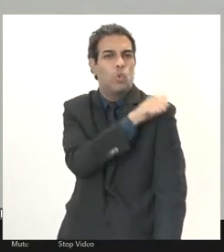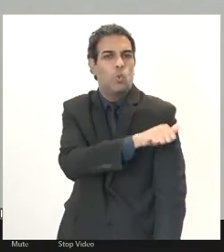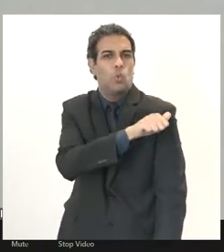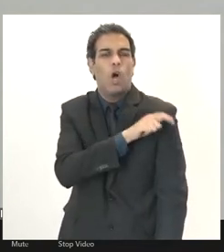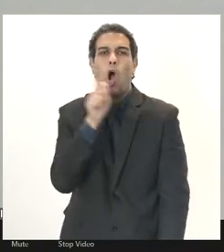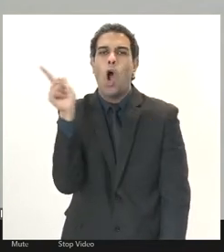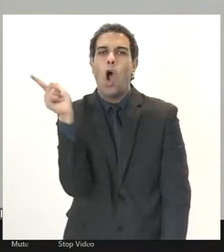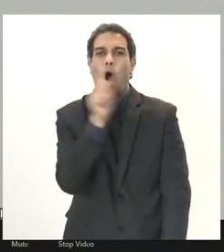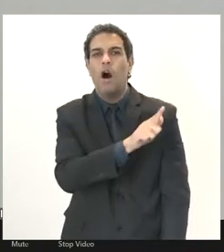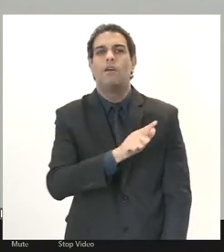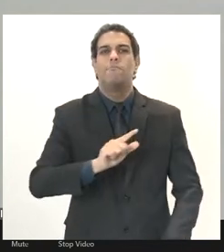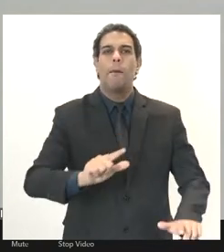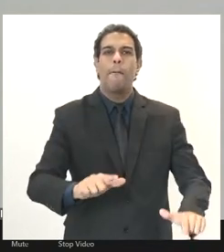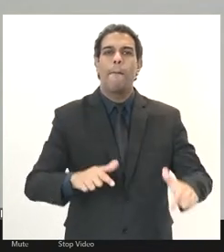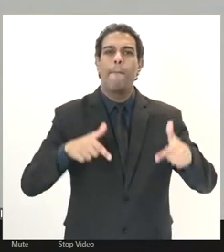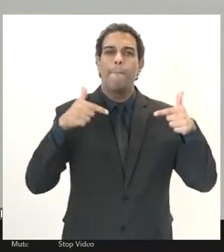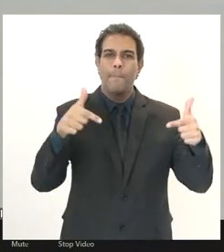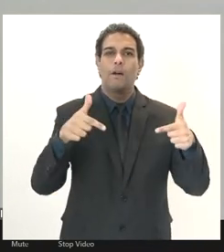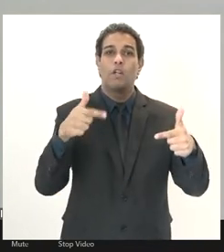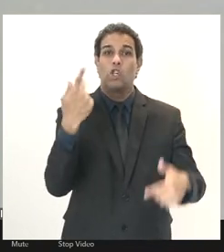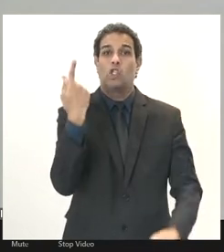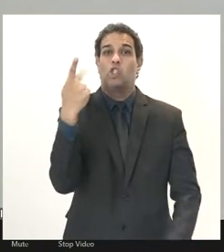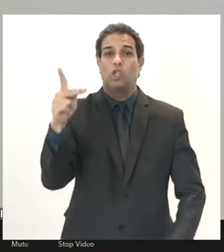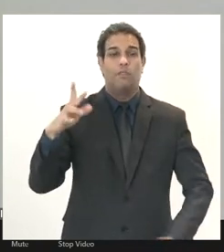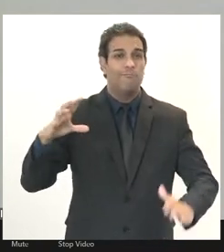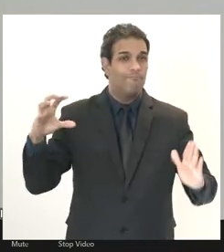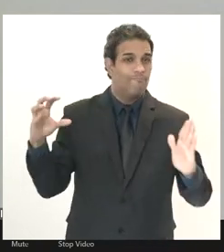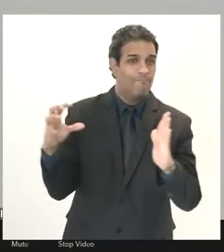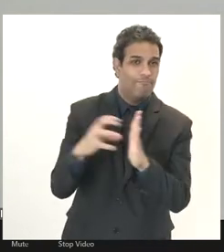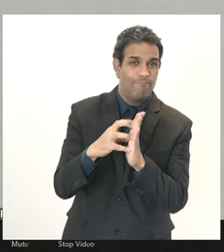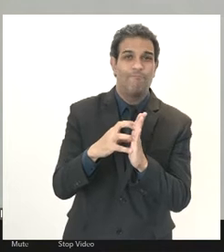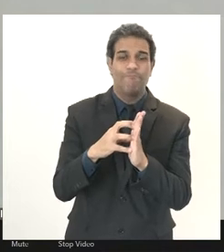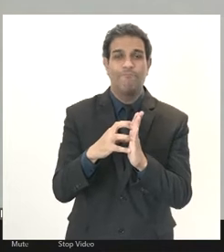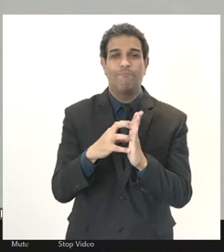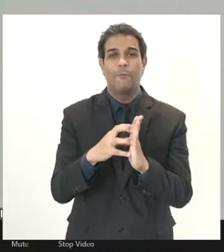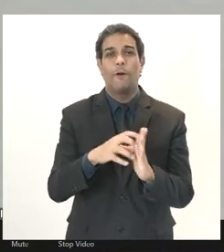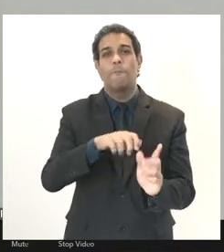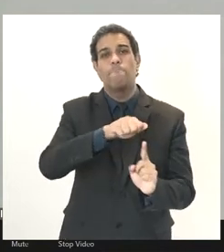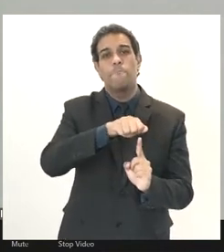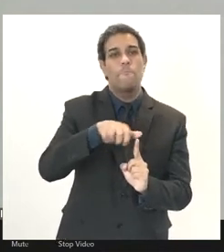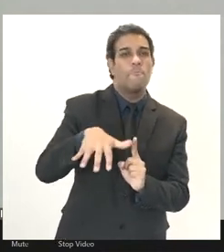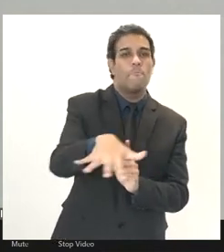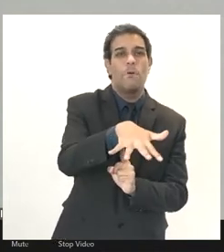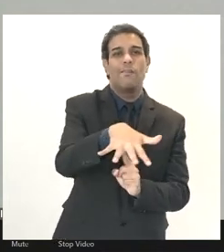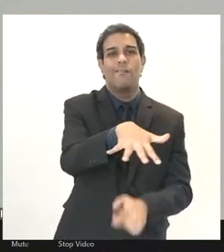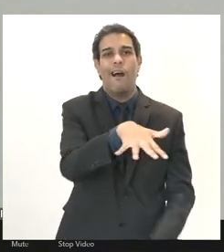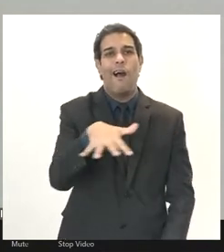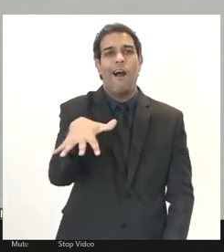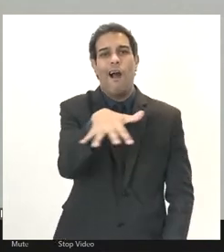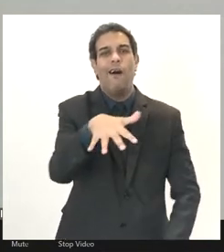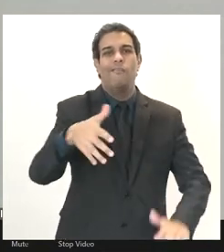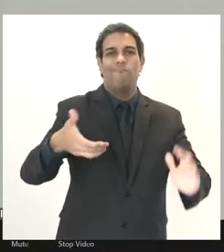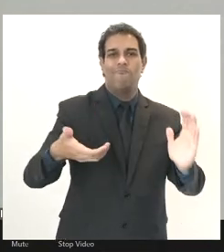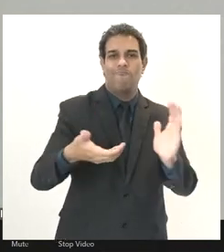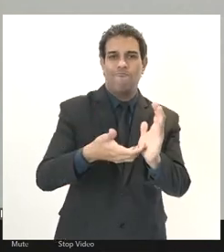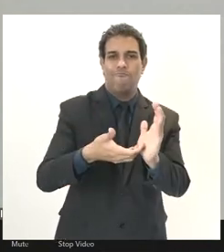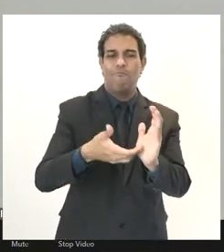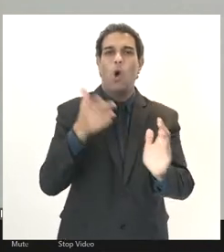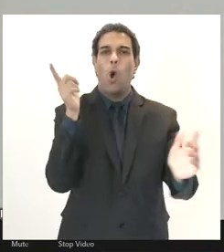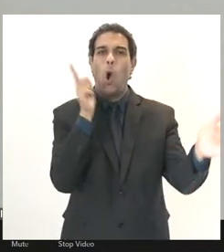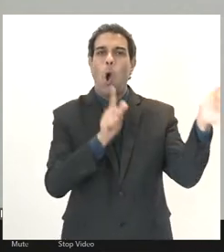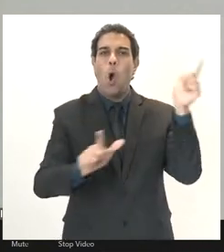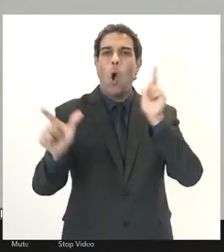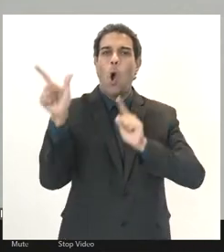levar ao seu partido e influenciar também os demais parlamentares para o